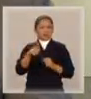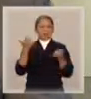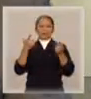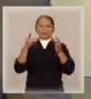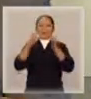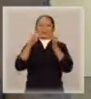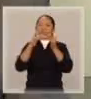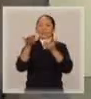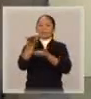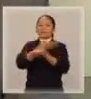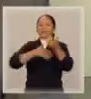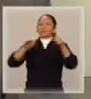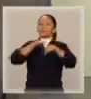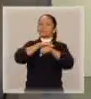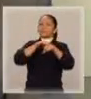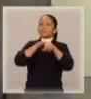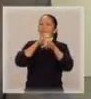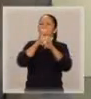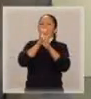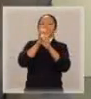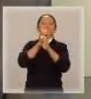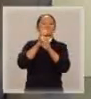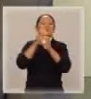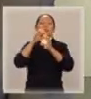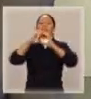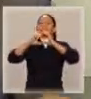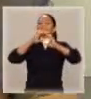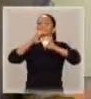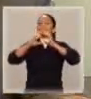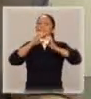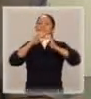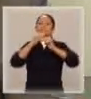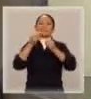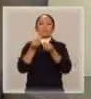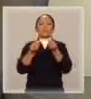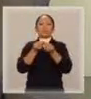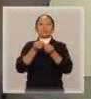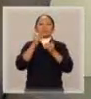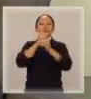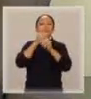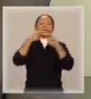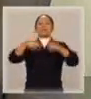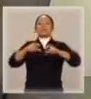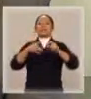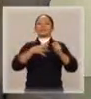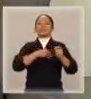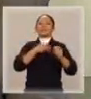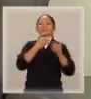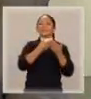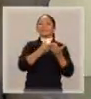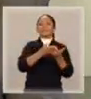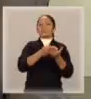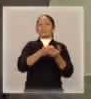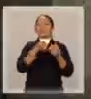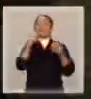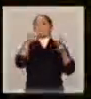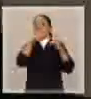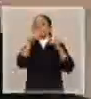diálogo entre os pais, como é que os pais vão decidir em qual escola que os filhos vão estudar? Se os pais não conseguem nem se